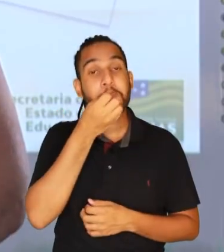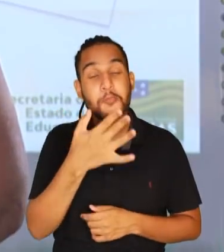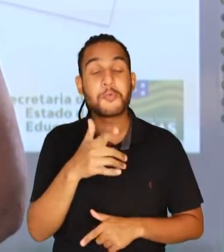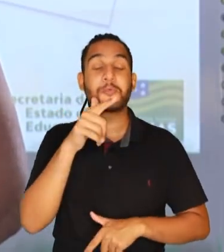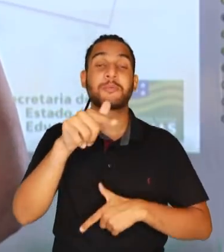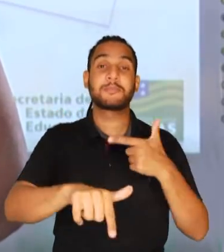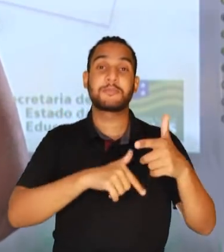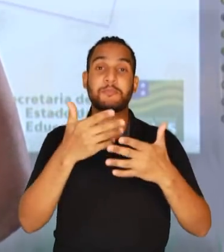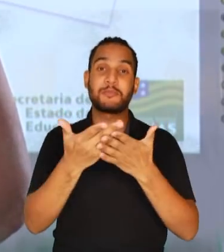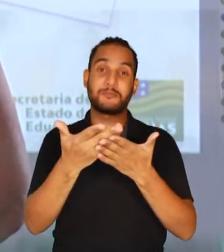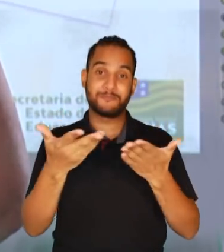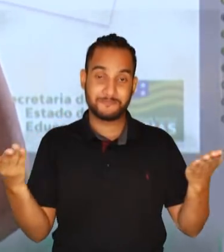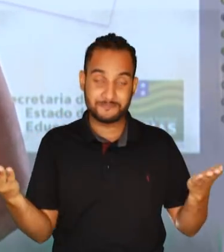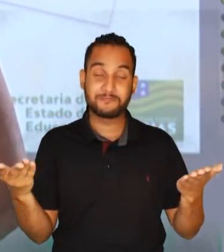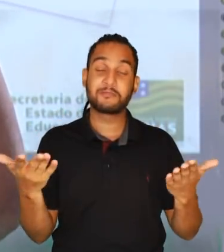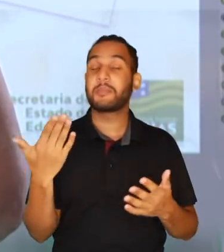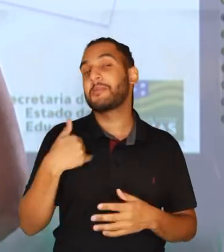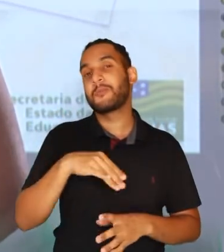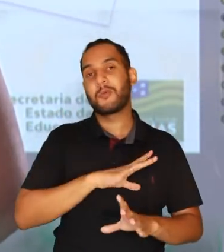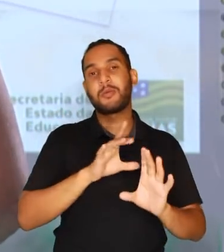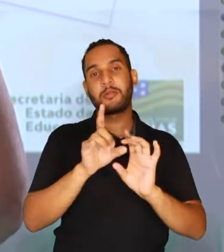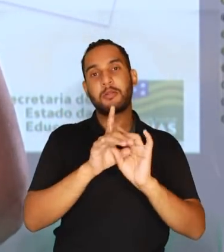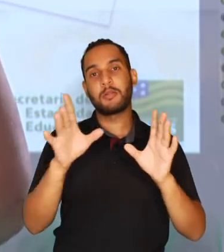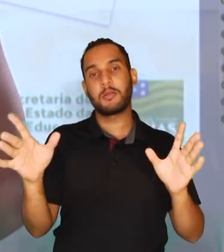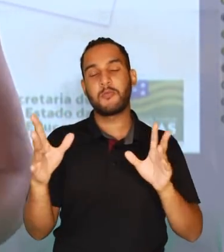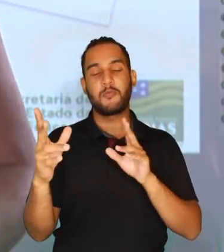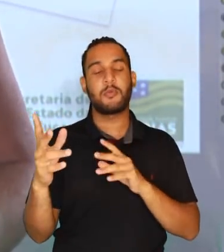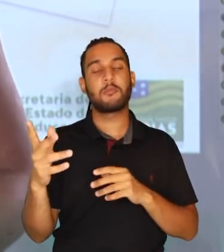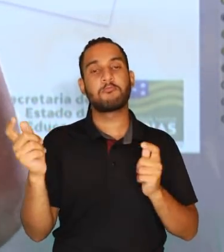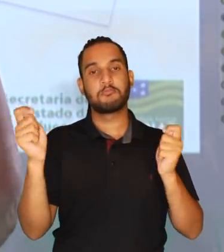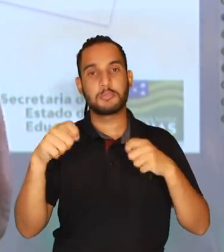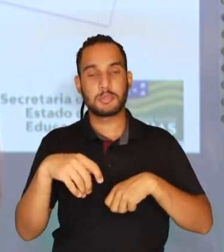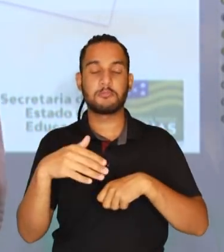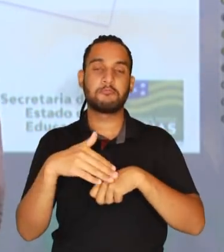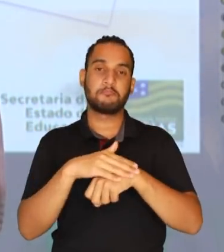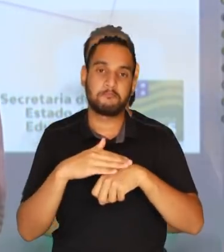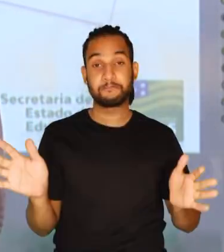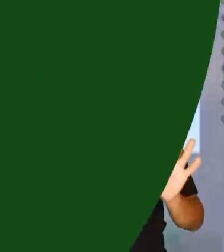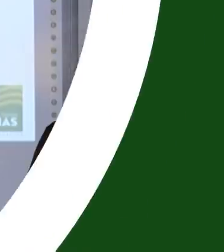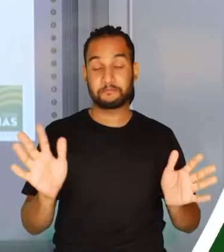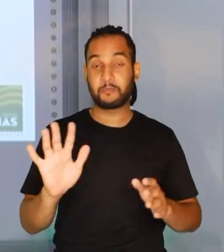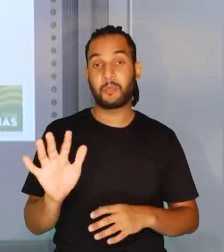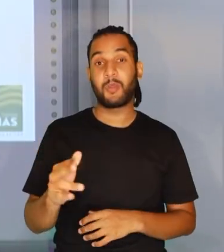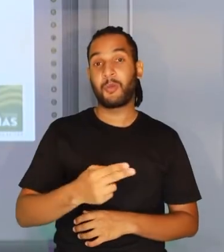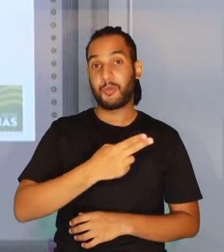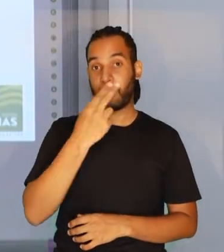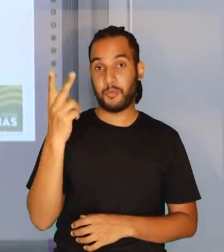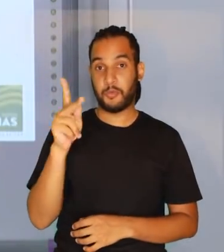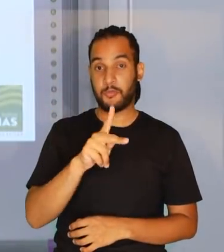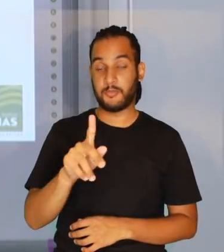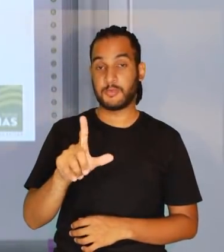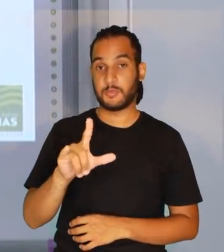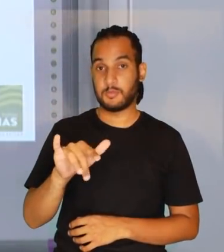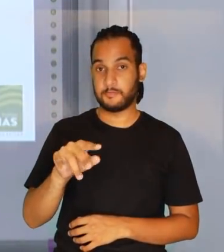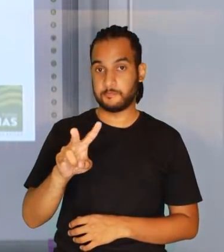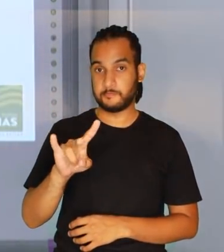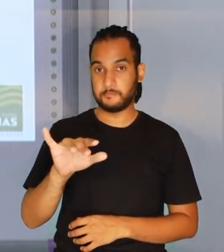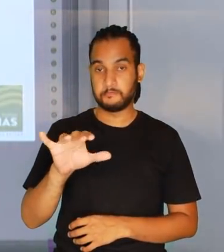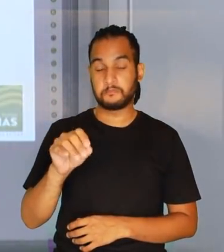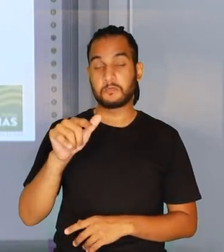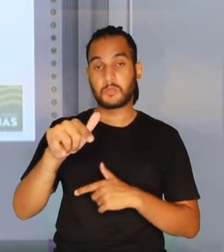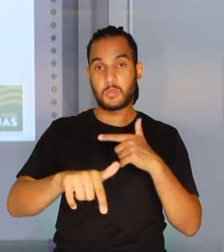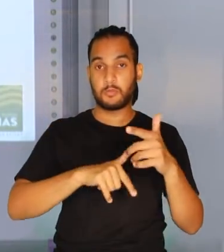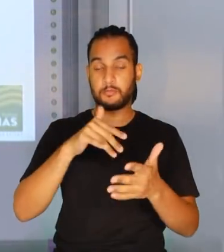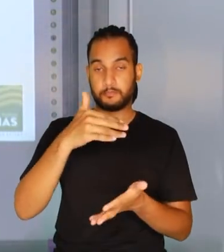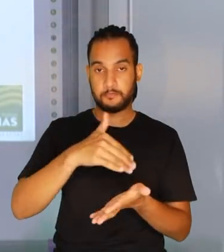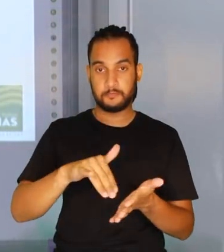Queremos desejar um bom trabalho a todos e estamos à disposição. Olá, sou o professor Lívio de